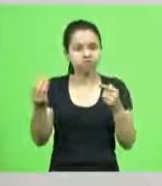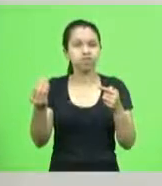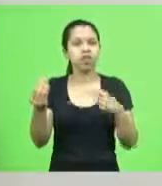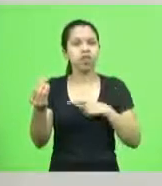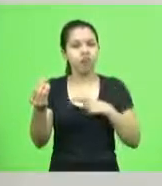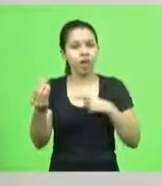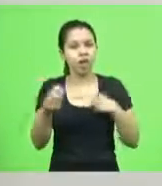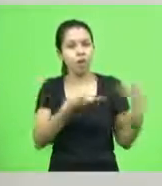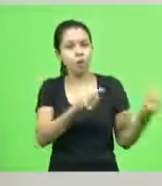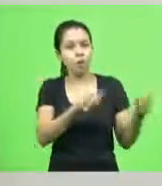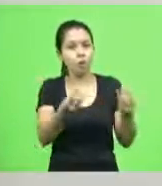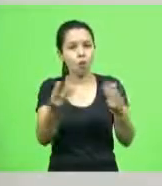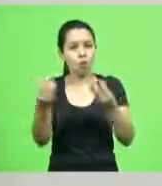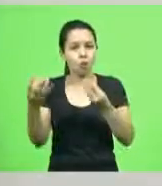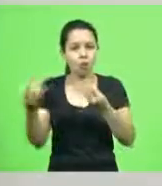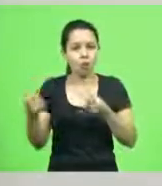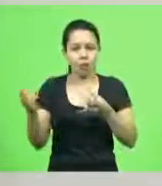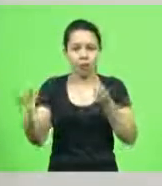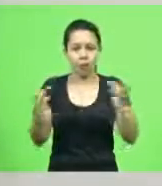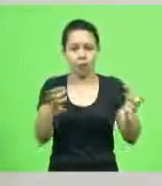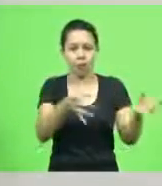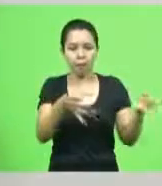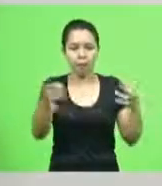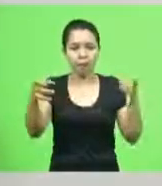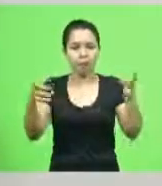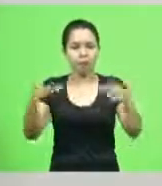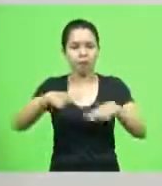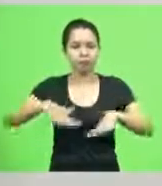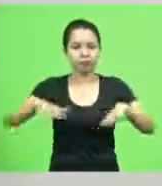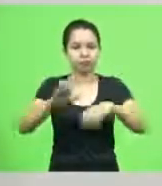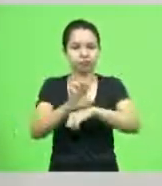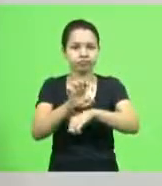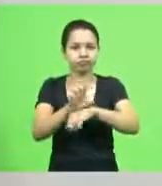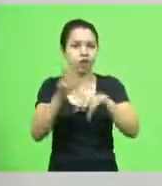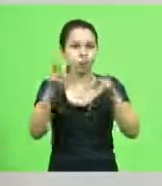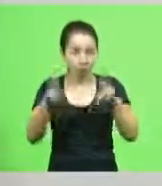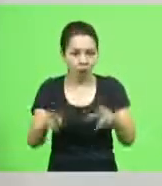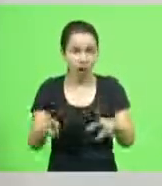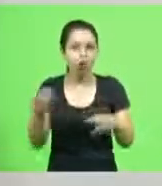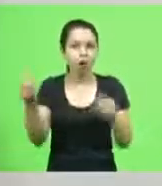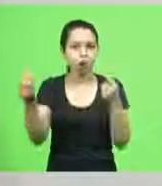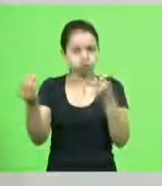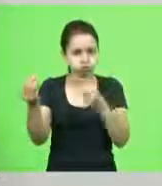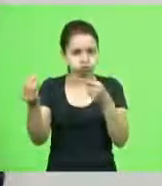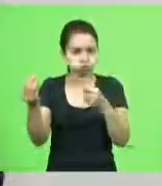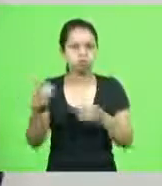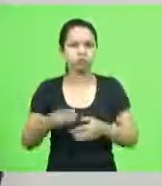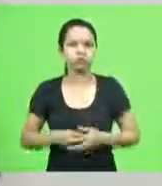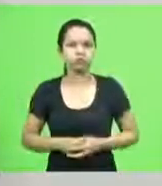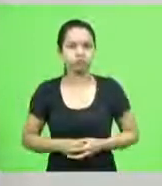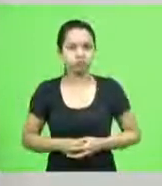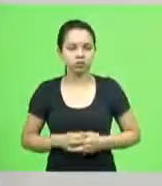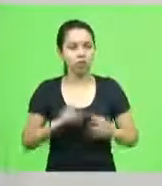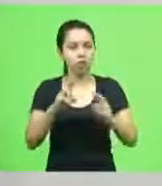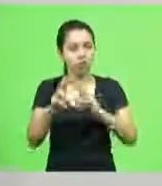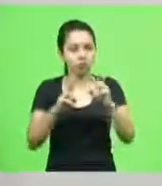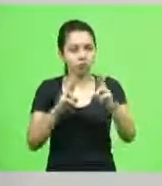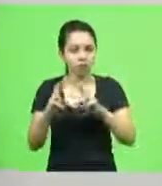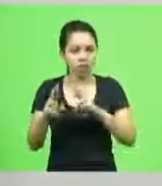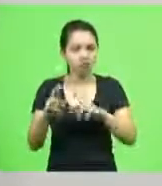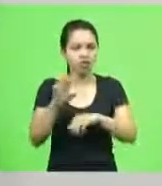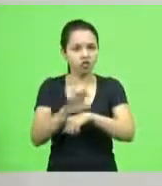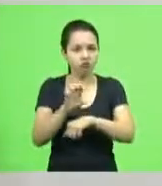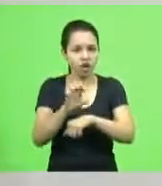centenas espalhadas por santa catarina iguais a esses aqui as rodovias estaduais estão abandonadas